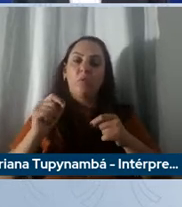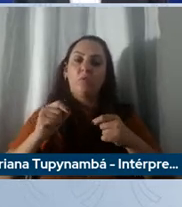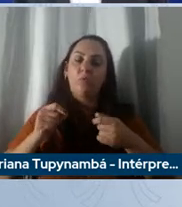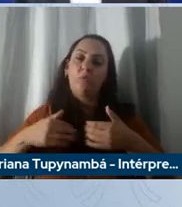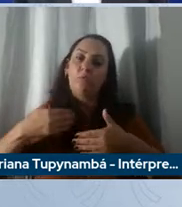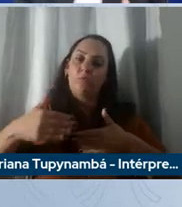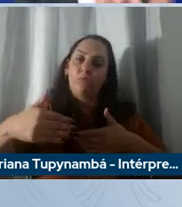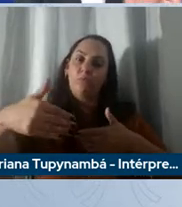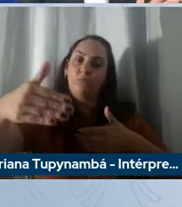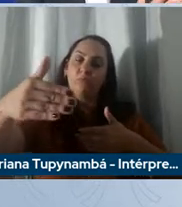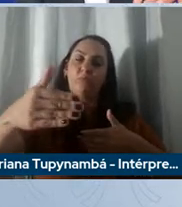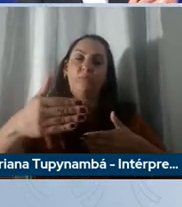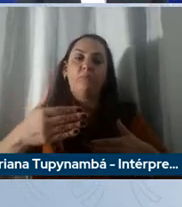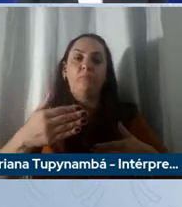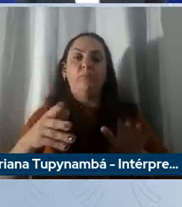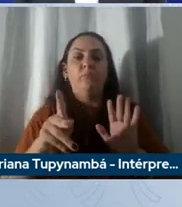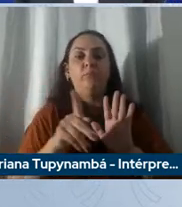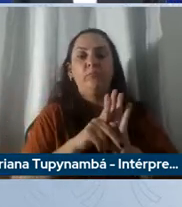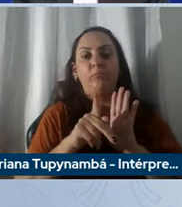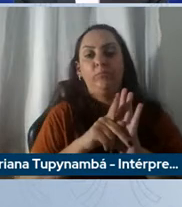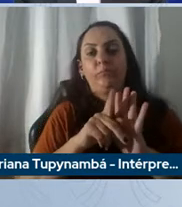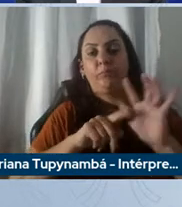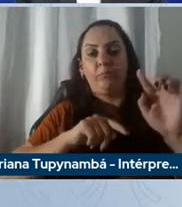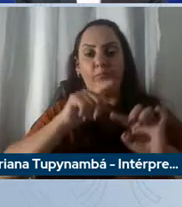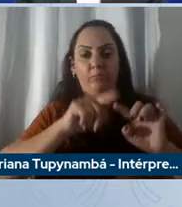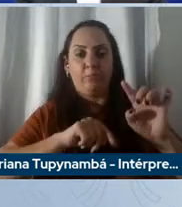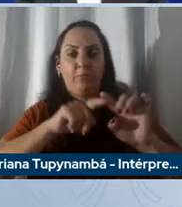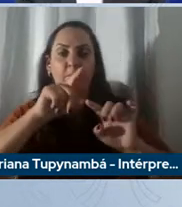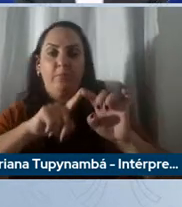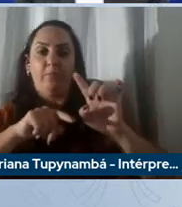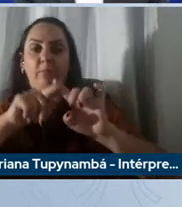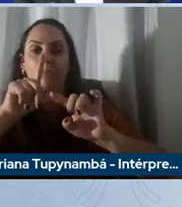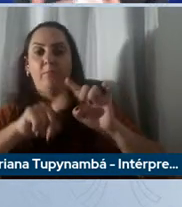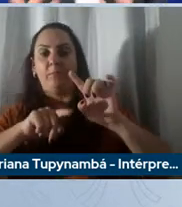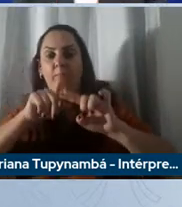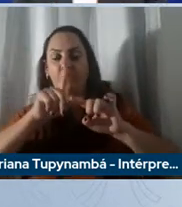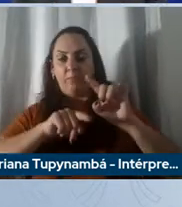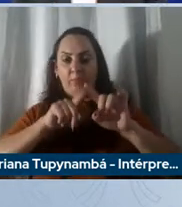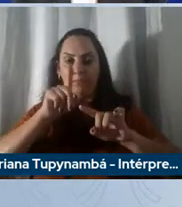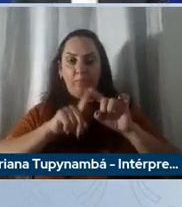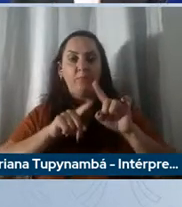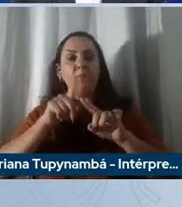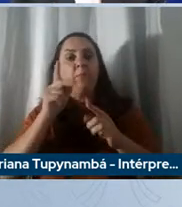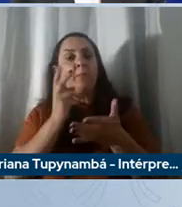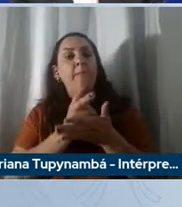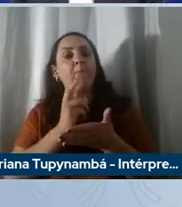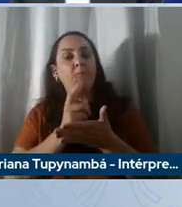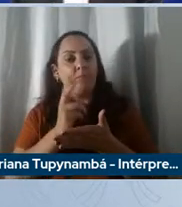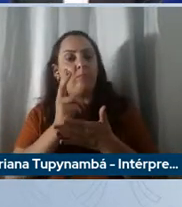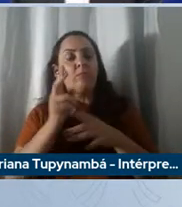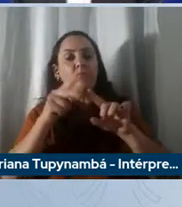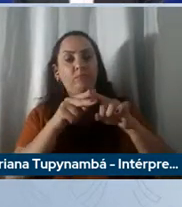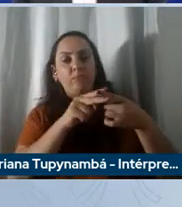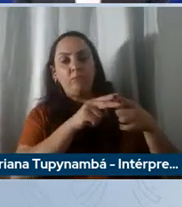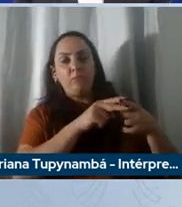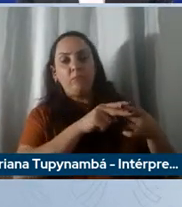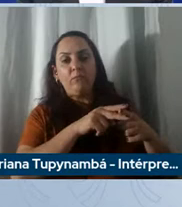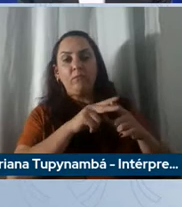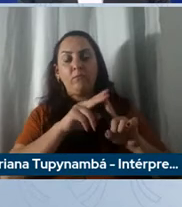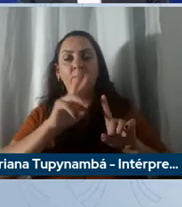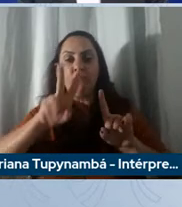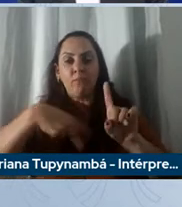componentes e as receitas que isso nos ajudará a produzir estará quatro vezes maior em 2030 que em 2021